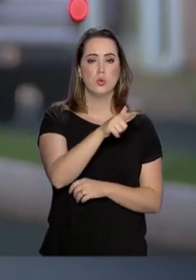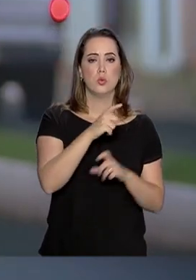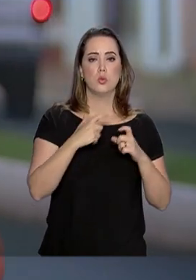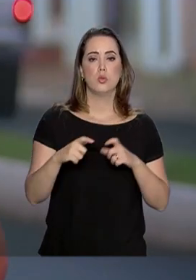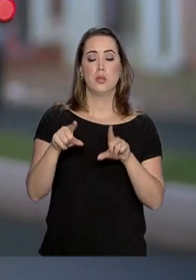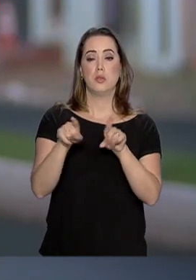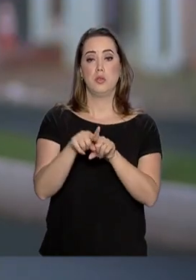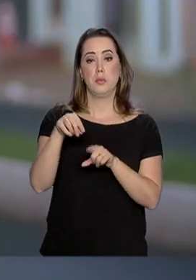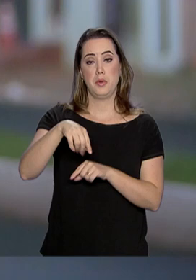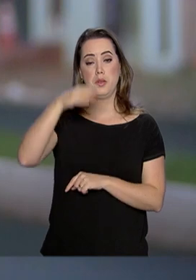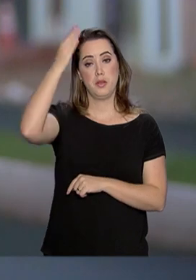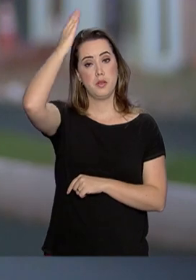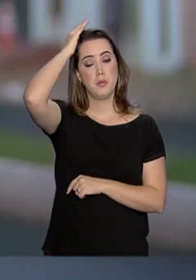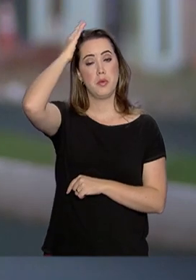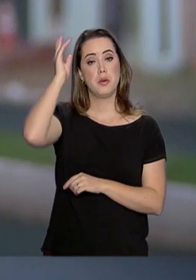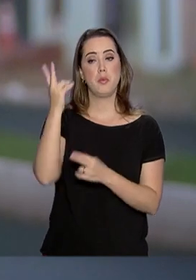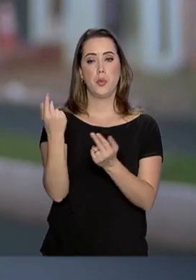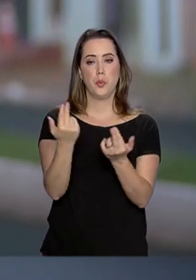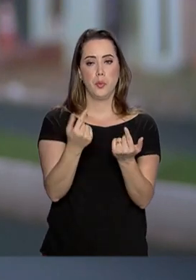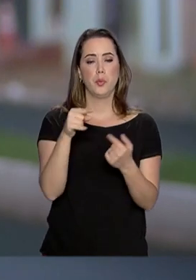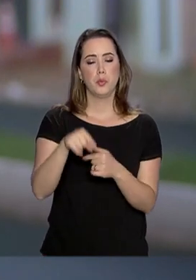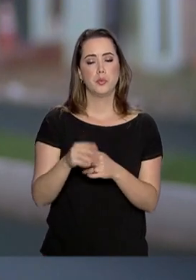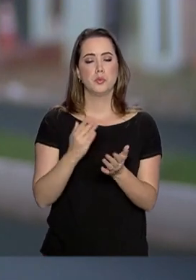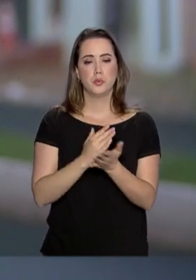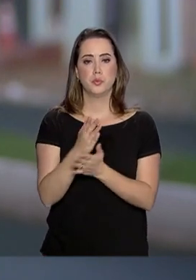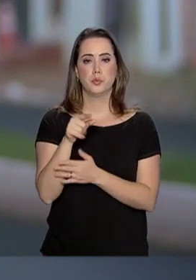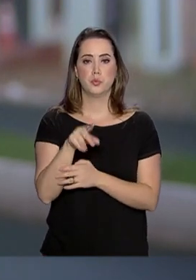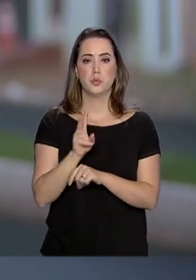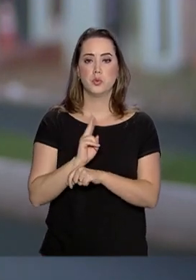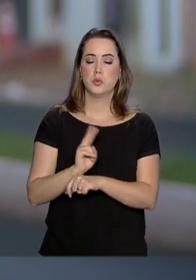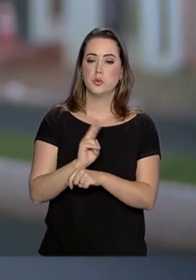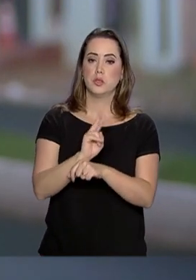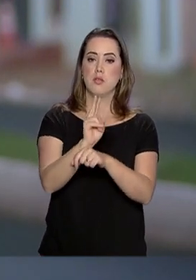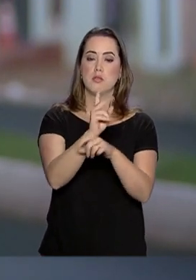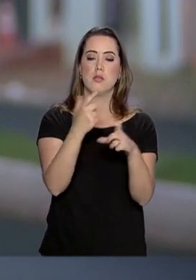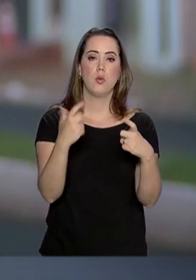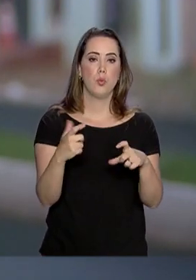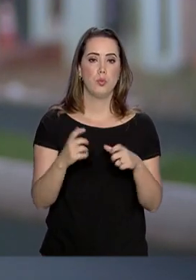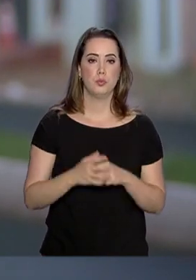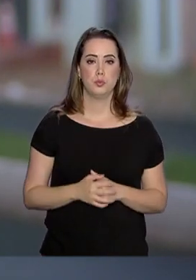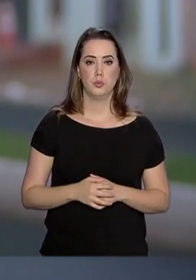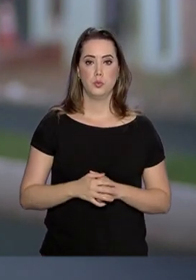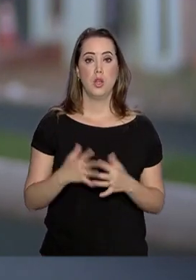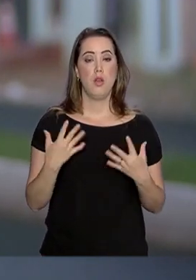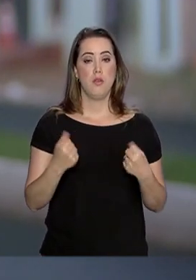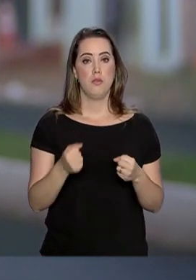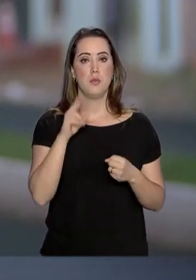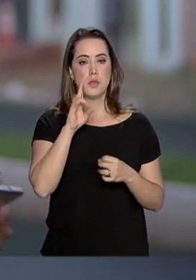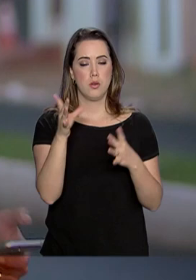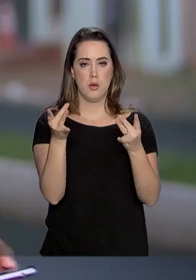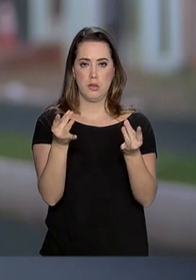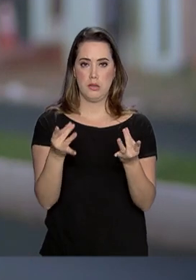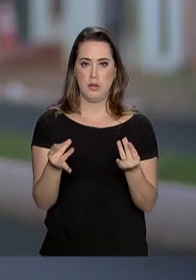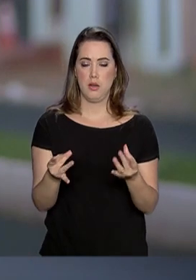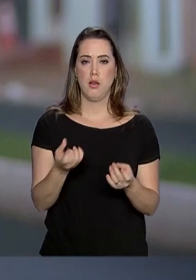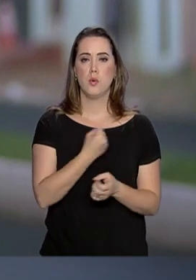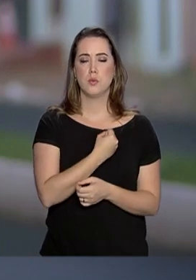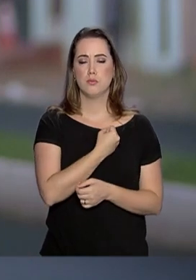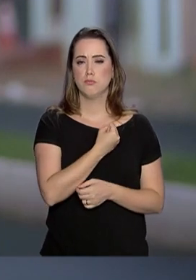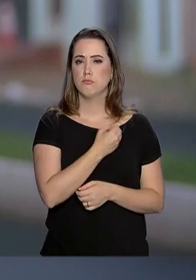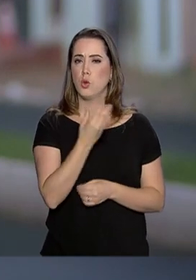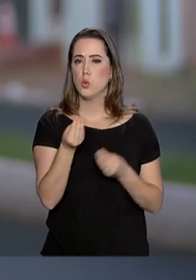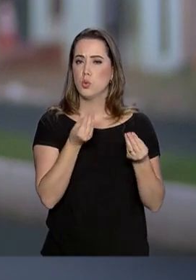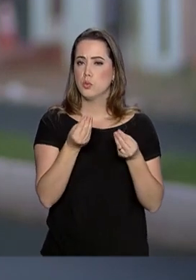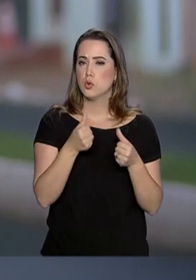aqui no Paraná, fazer esse mesmo trabalho que foi desenvolvido hoje de conferir a situação. E olha, vamos agora atualizar os números dessa